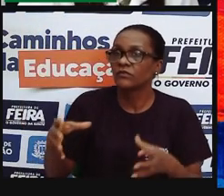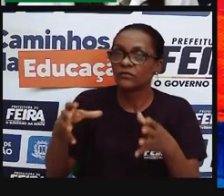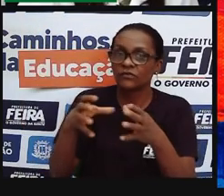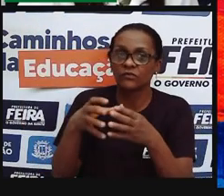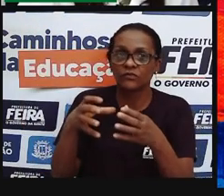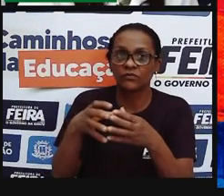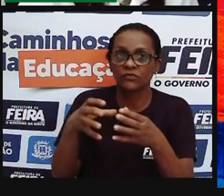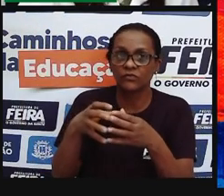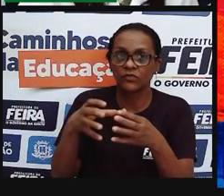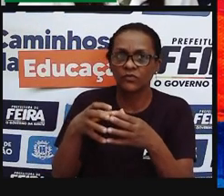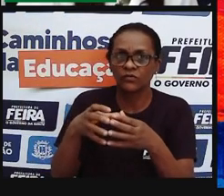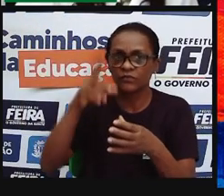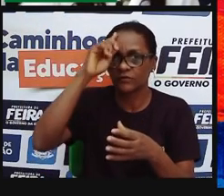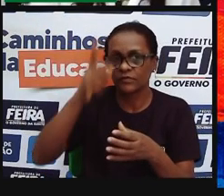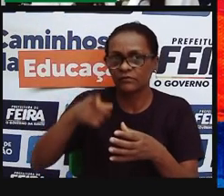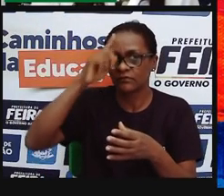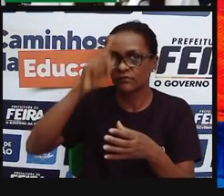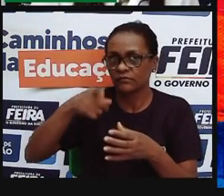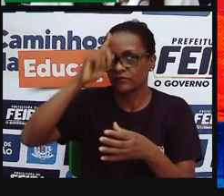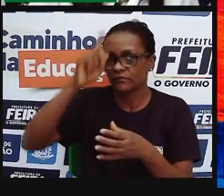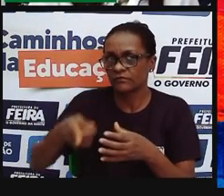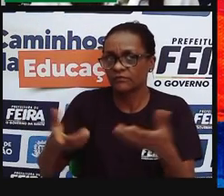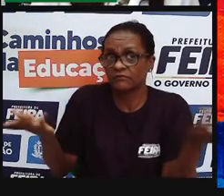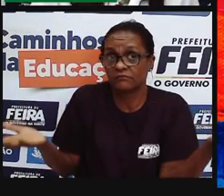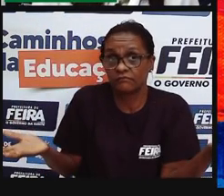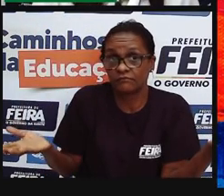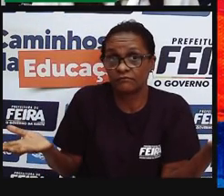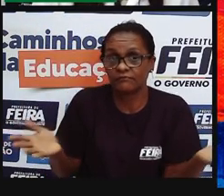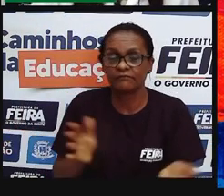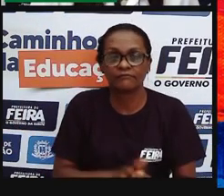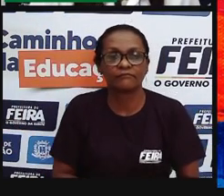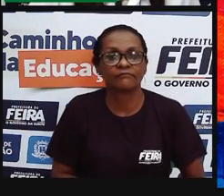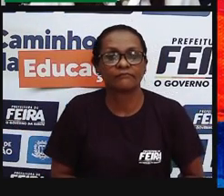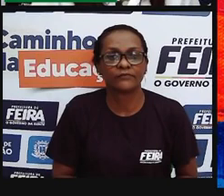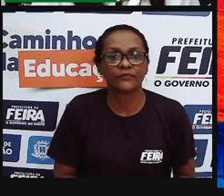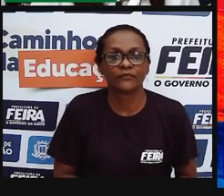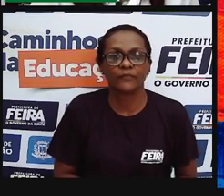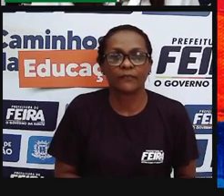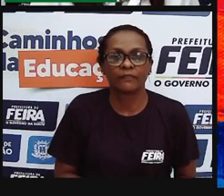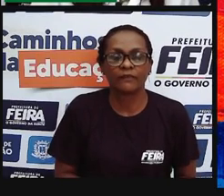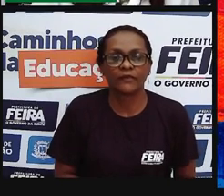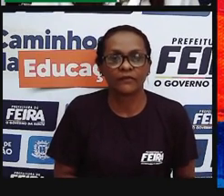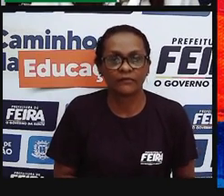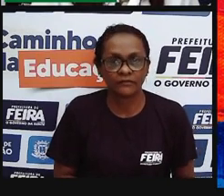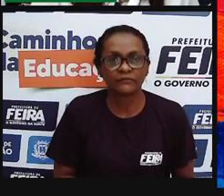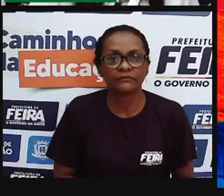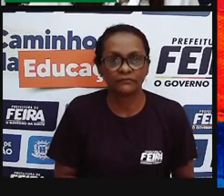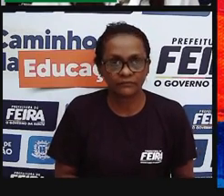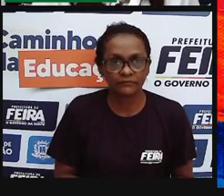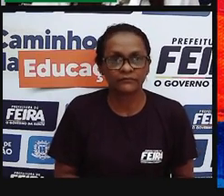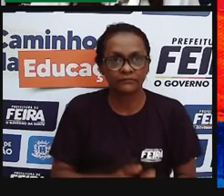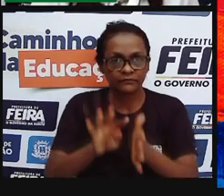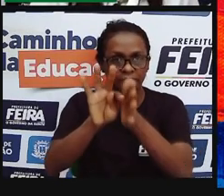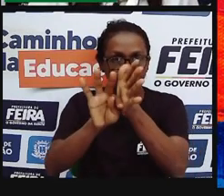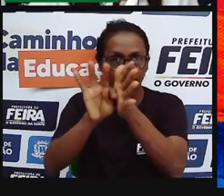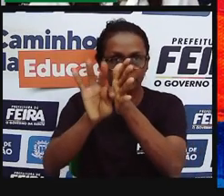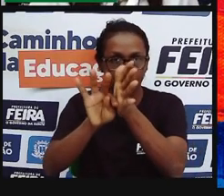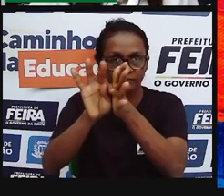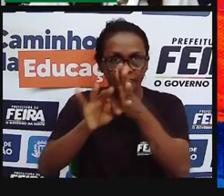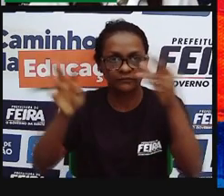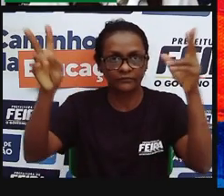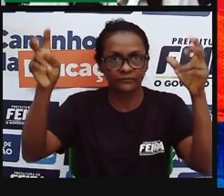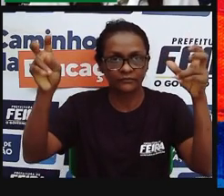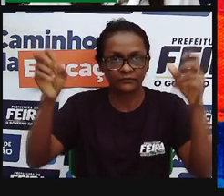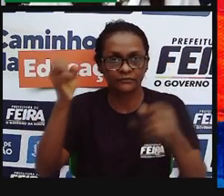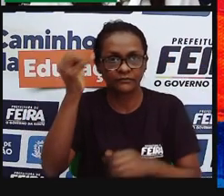forte, Que interessante. E é para trás desse trecho para que a gente cada vez mais observe as mulheres ao